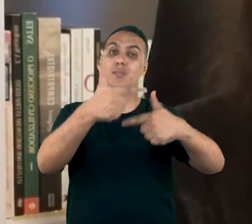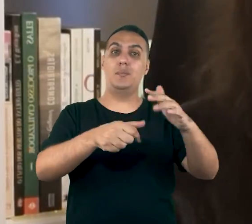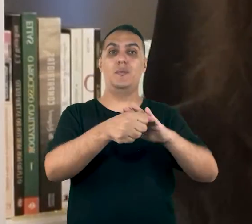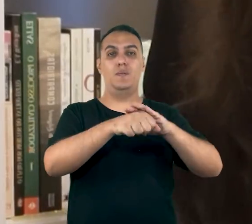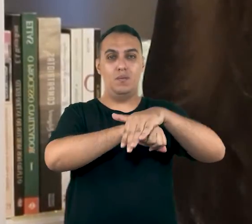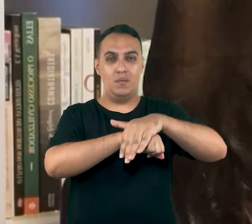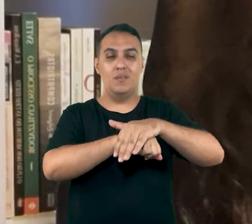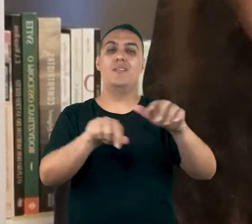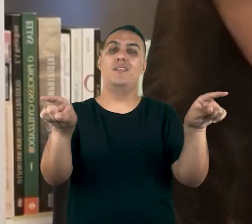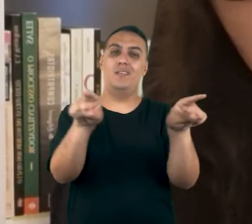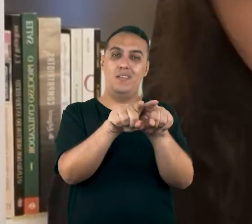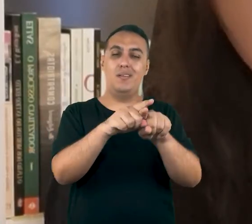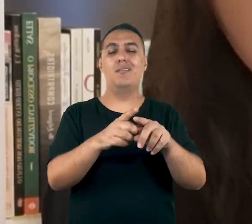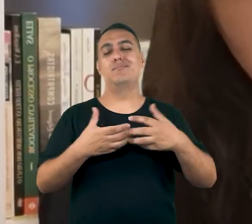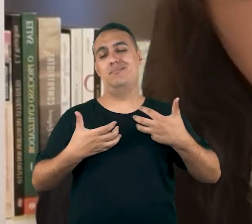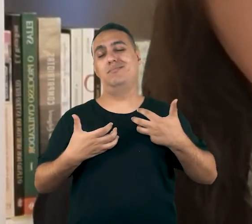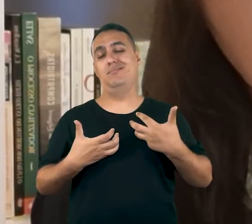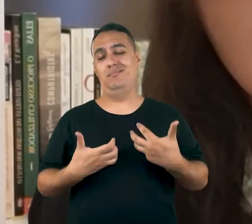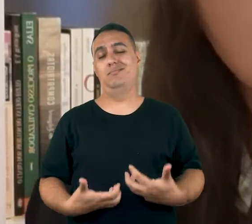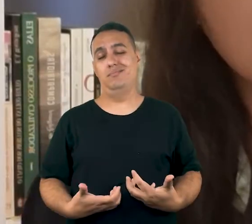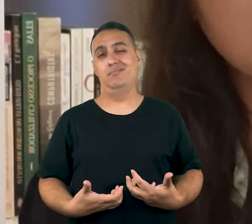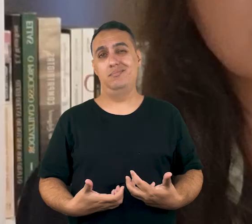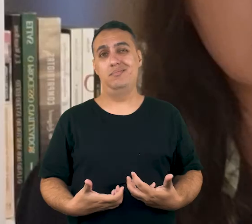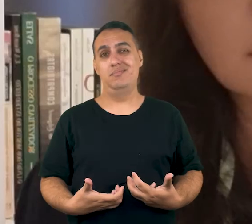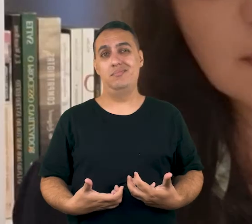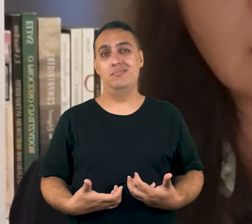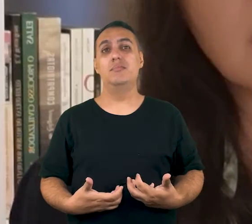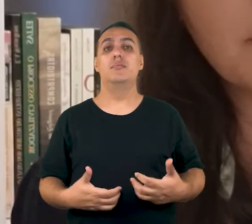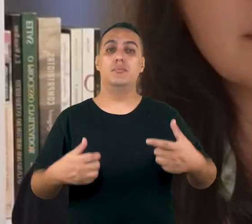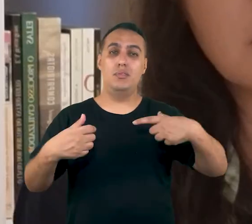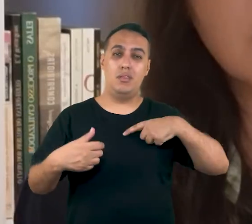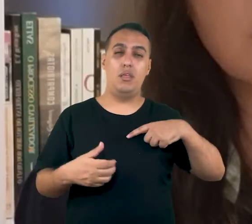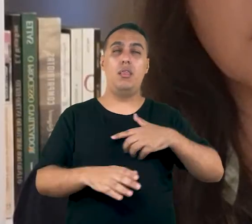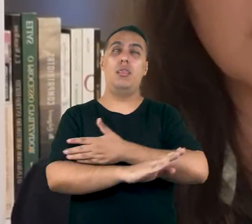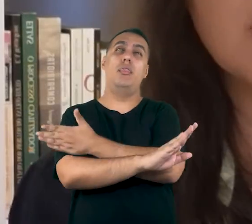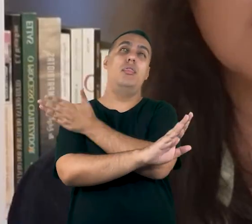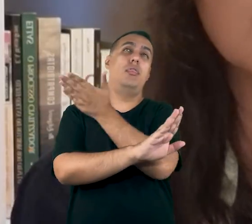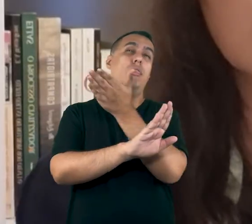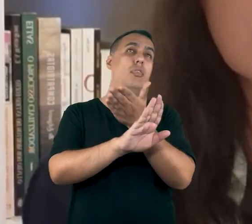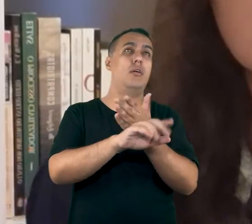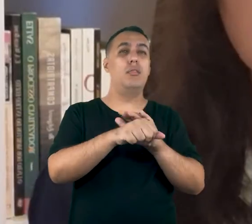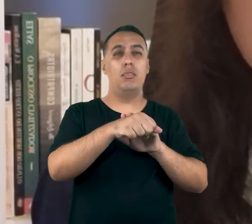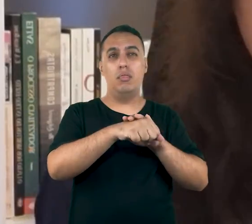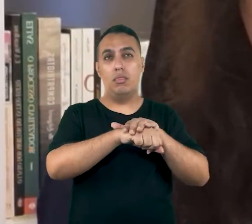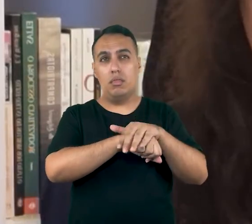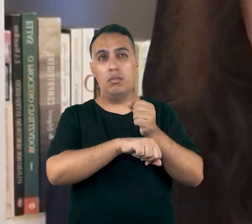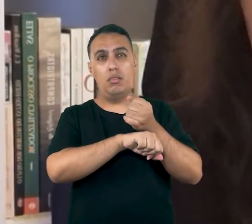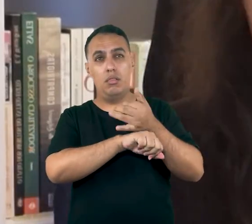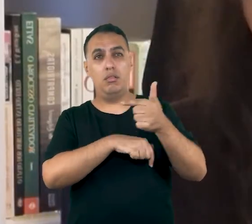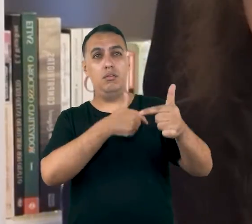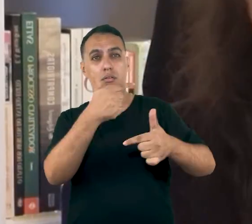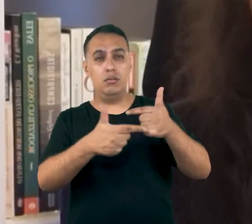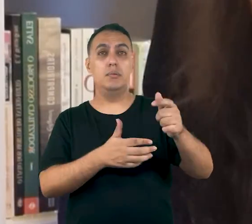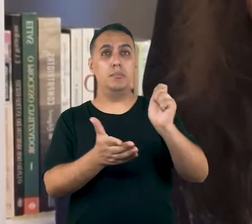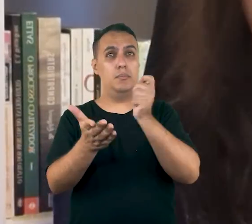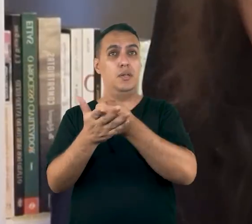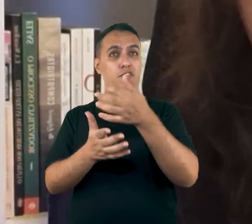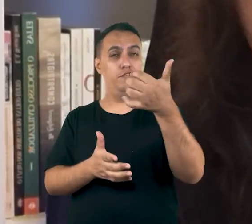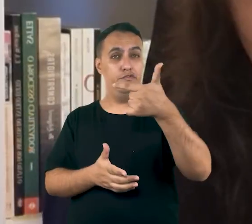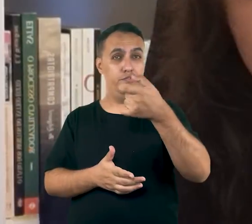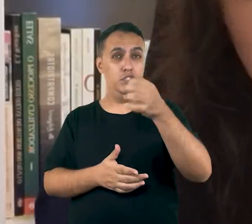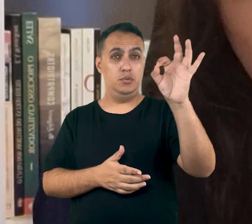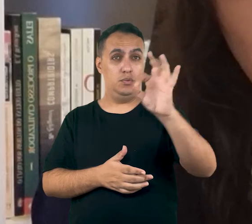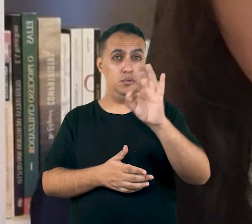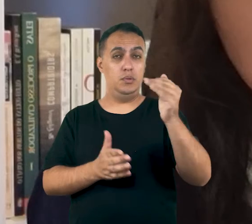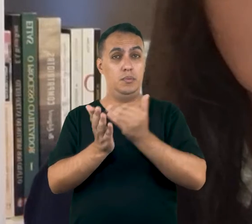no período da noite, Então, é tão cansativo quanto ter passado a noite trabalhando. Então, também recebem a remuneração de